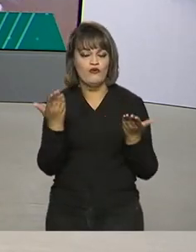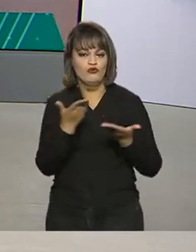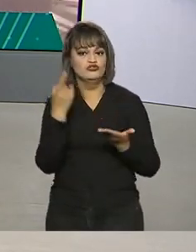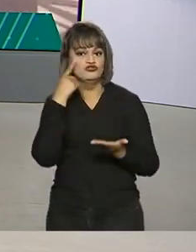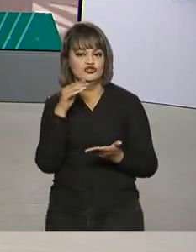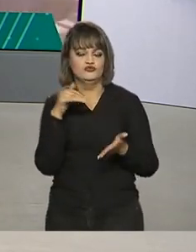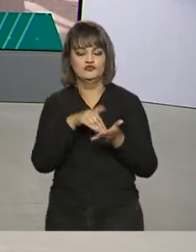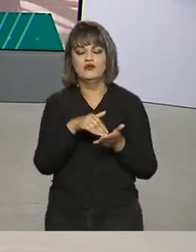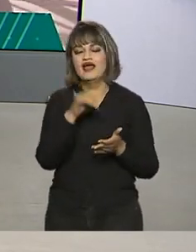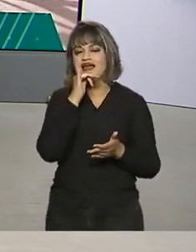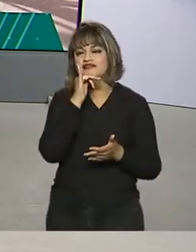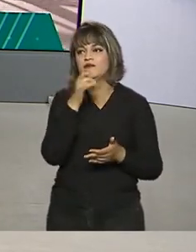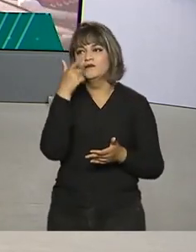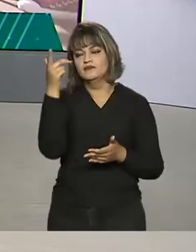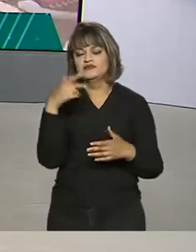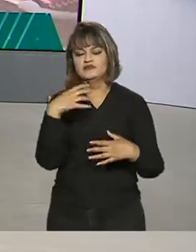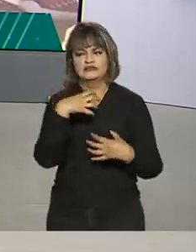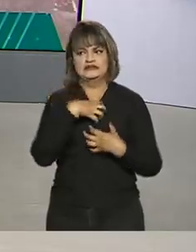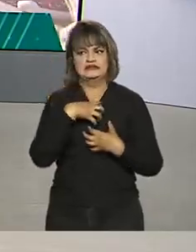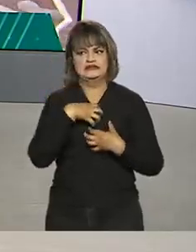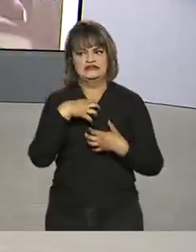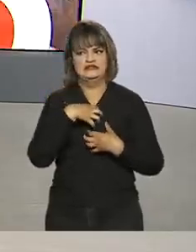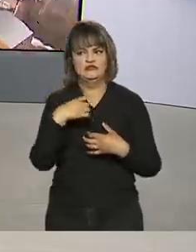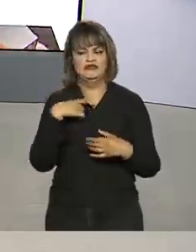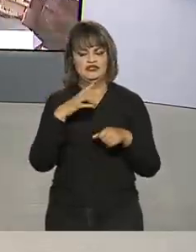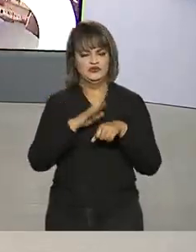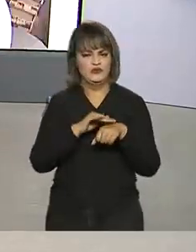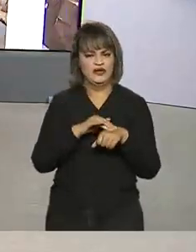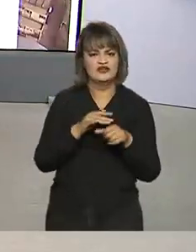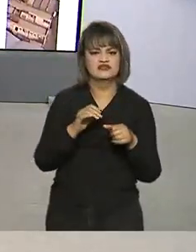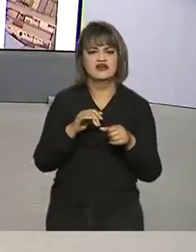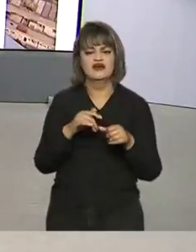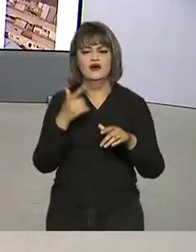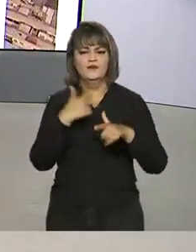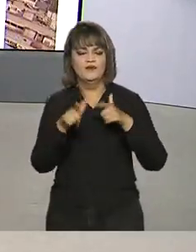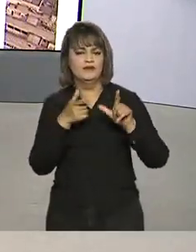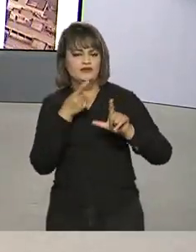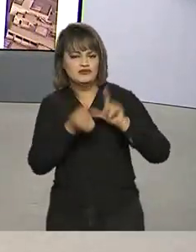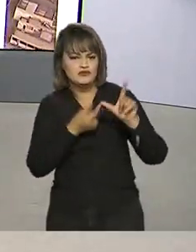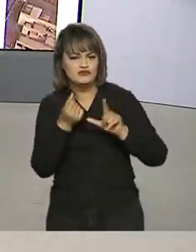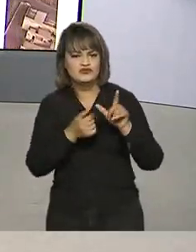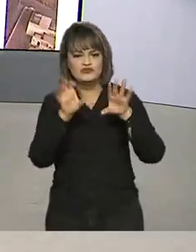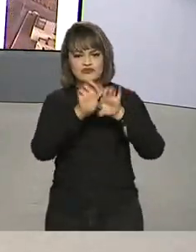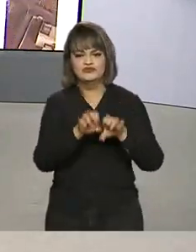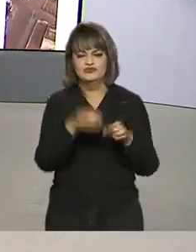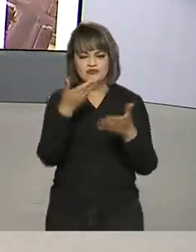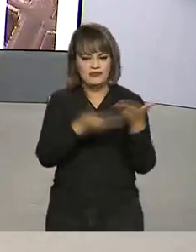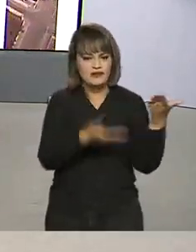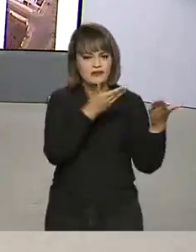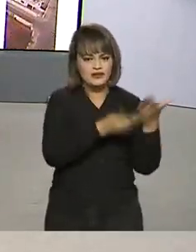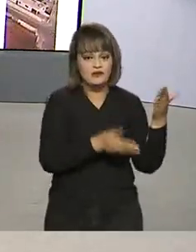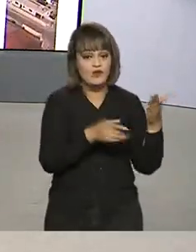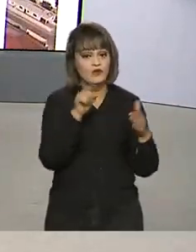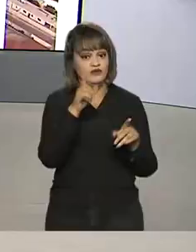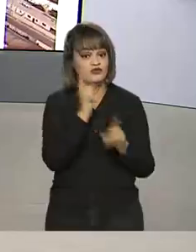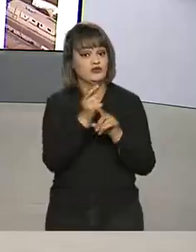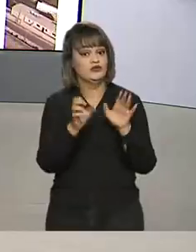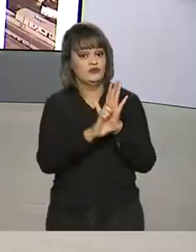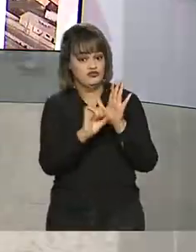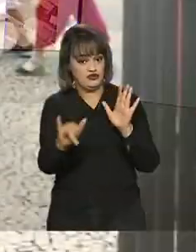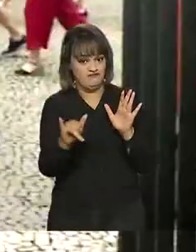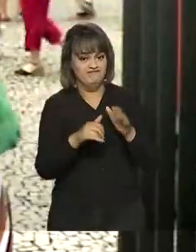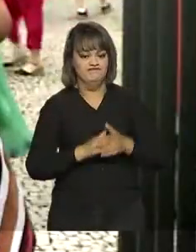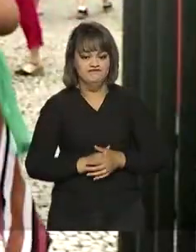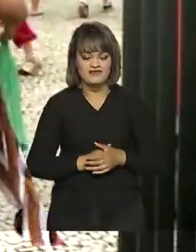apresentou sintomas de doença infectocontagiosa, problemas de logística ou de infraestrutura que constam no edital do exame.